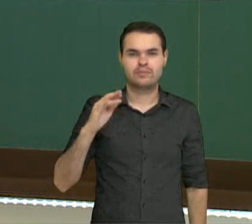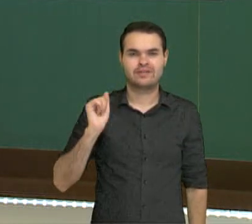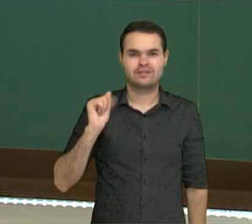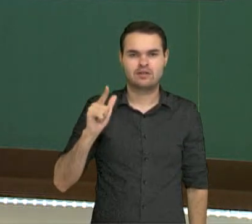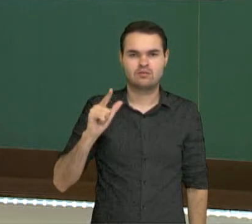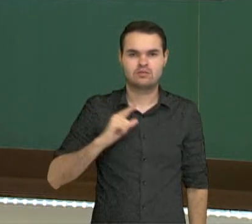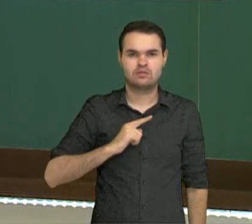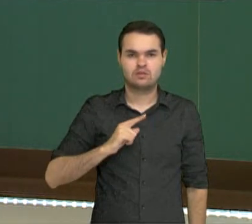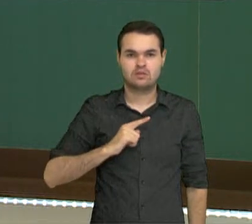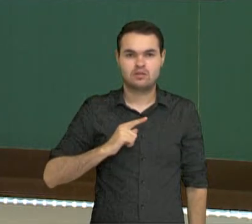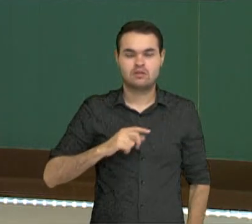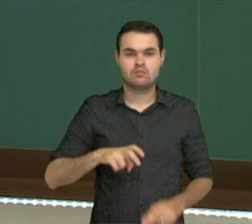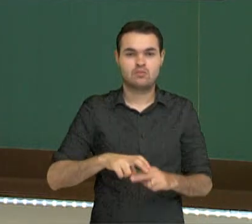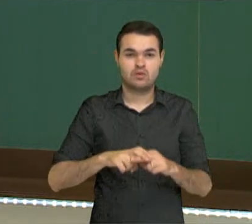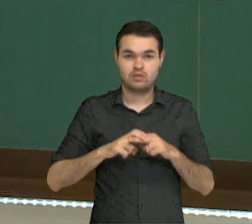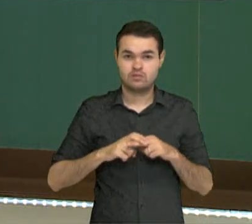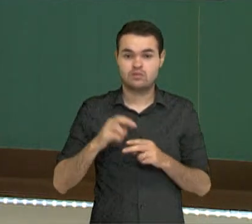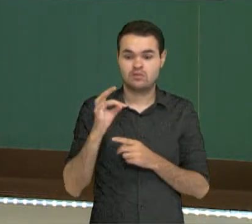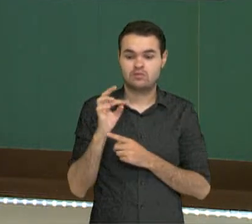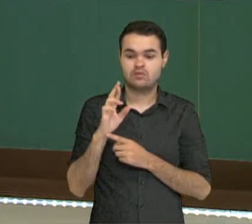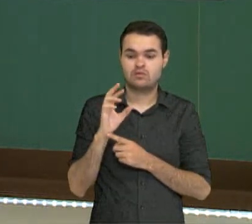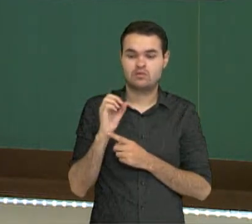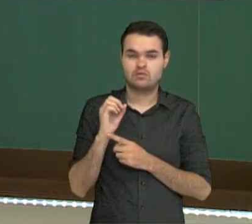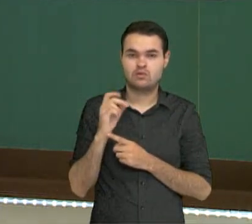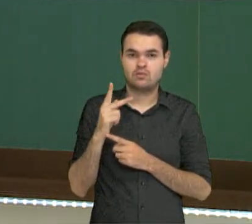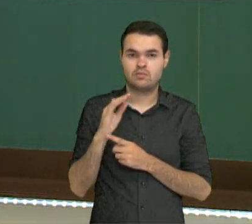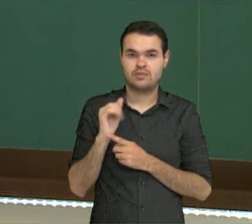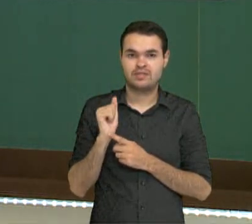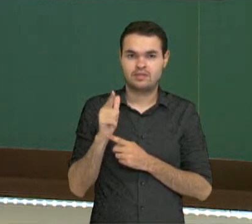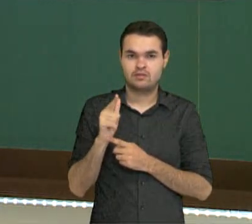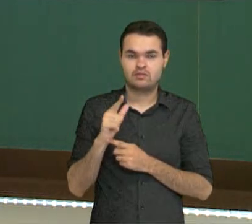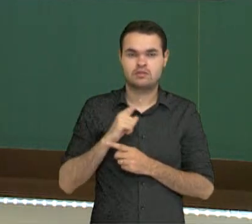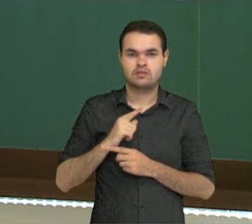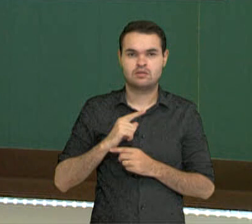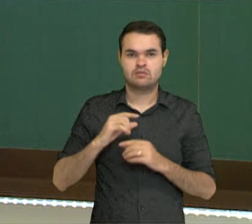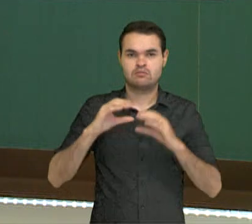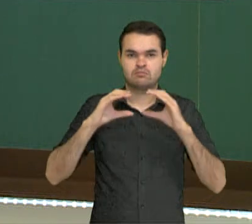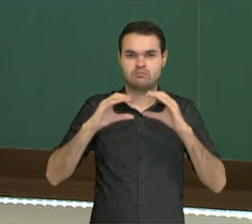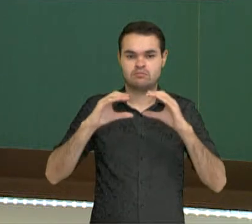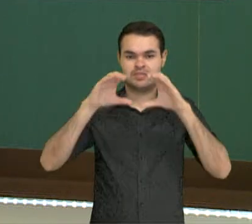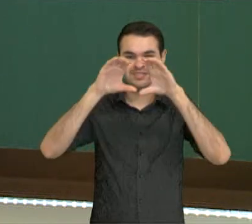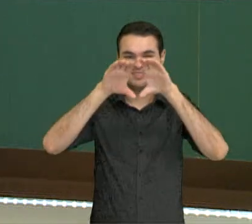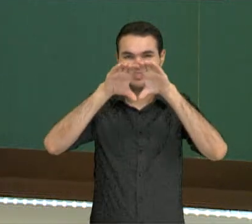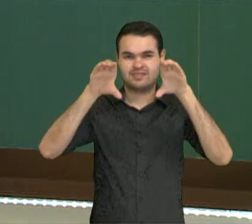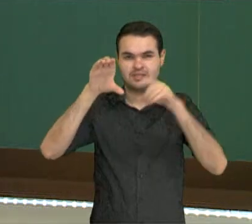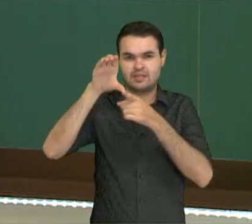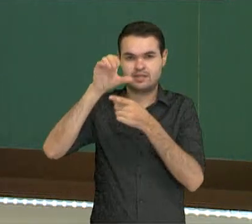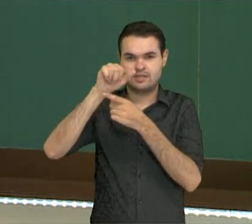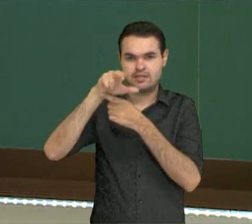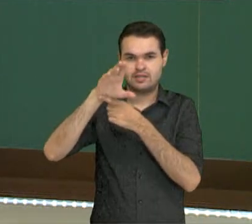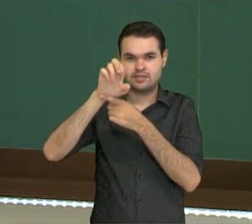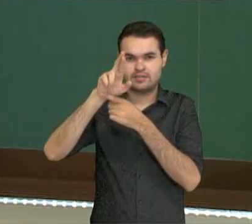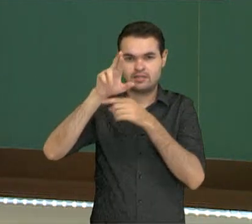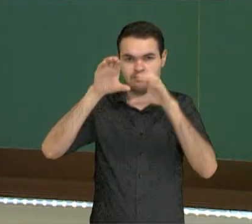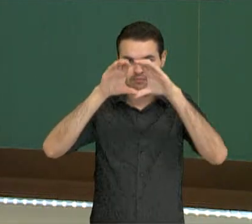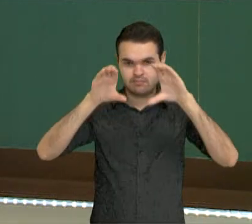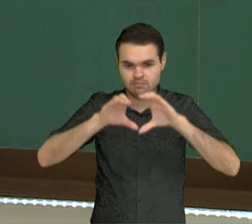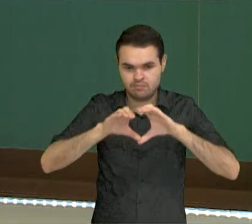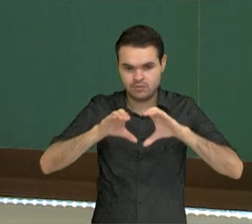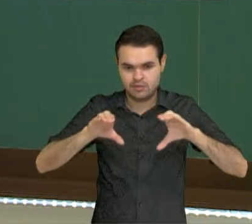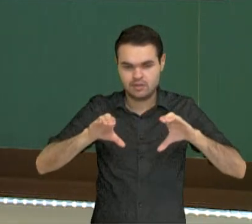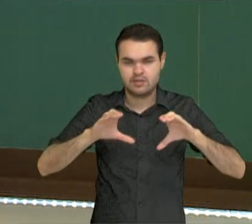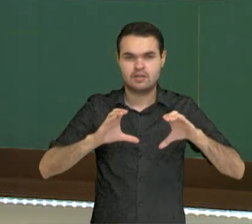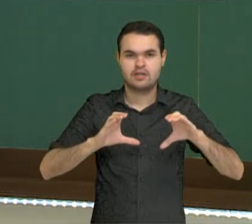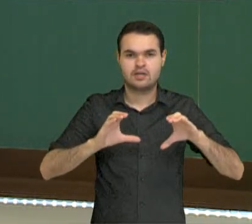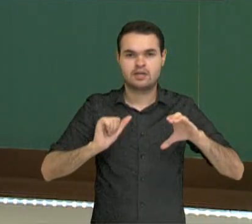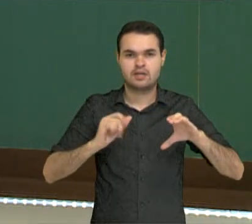dois trópicos, por isso que ela recebe esse nome. Zona tropical. Fica entre o trópico de Câncer e o trópico de Capricórnio. Ela vai